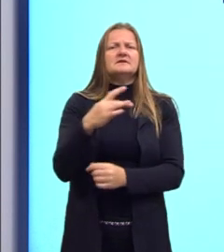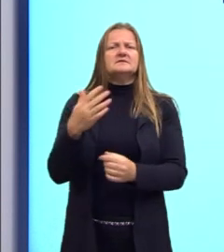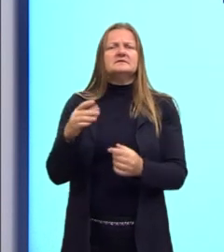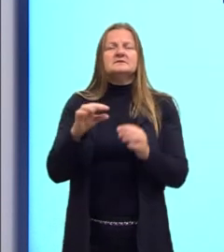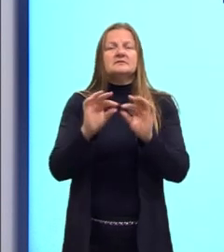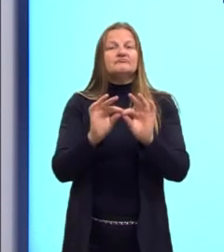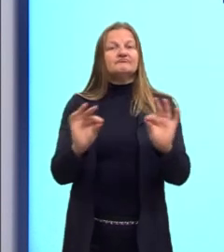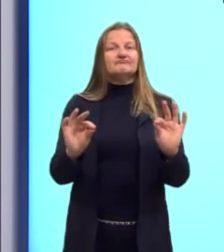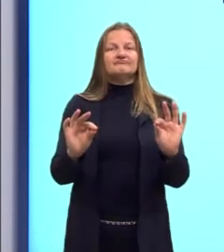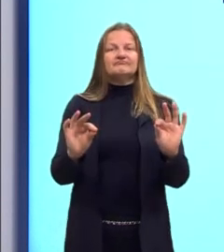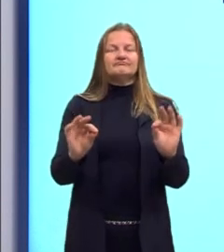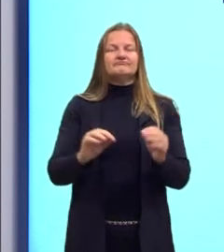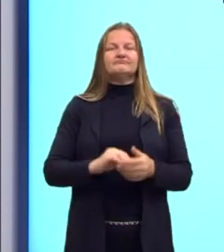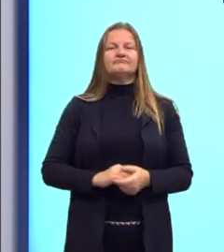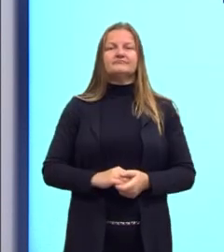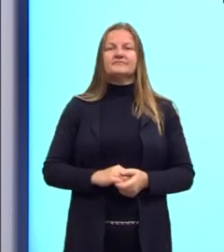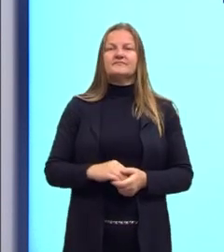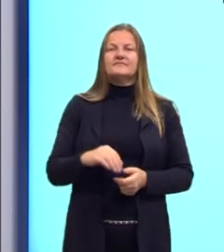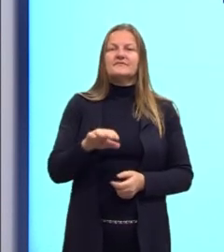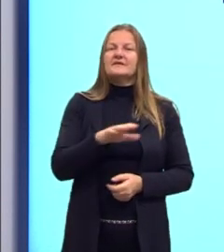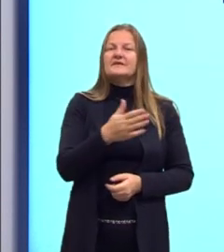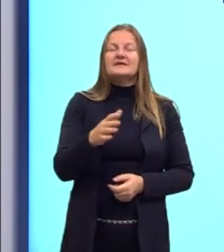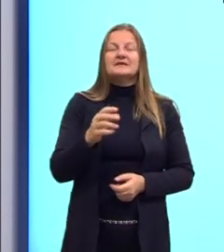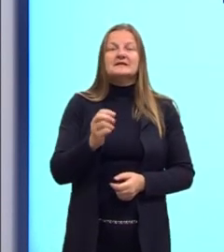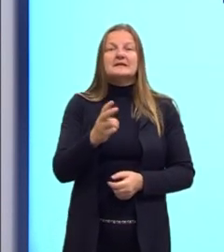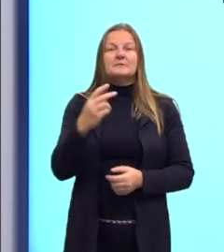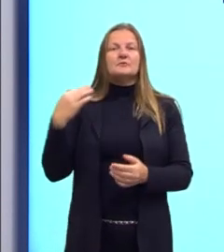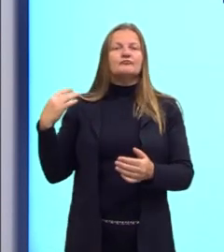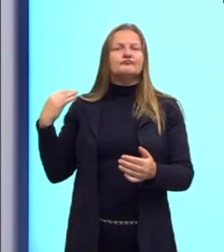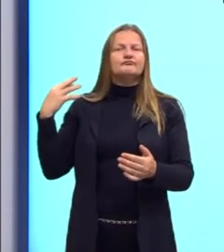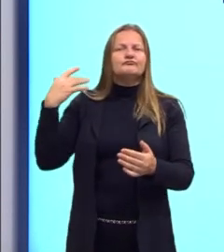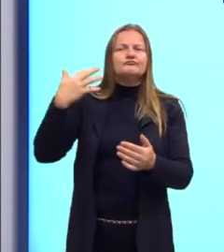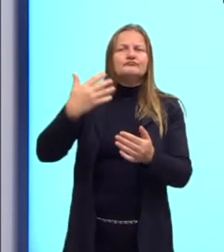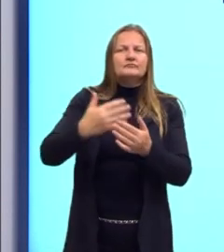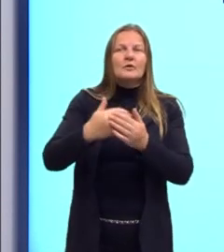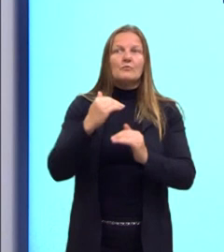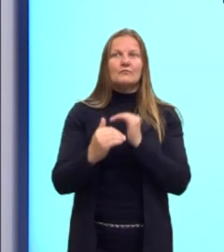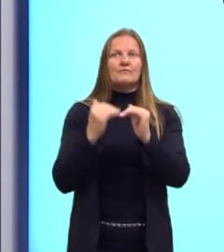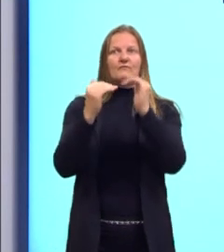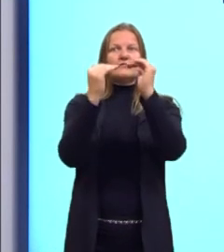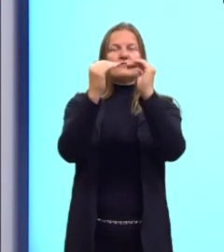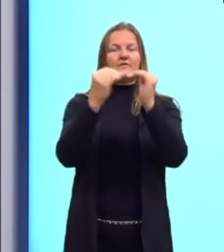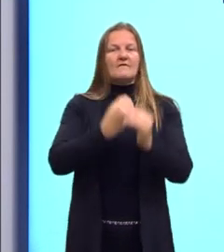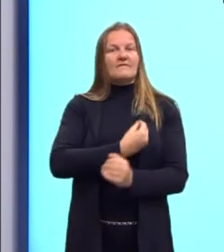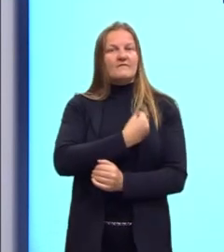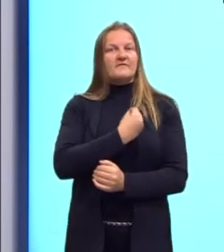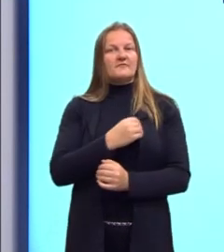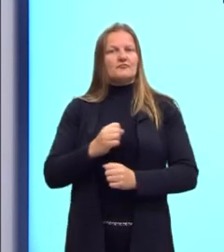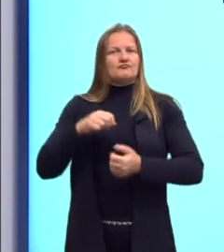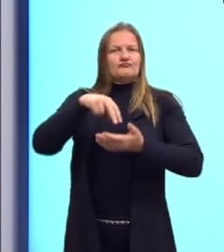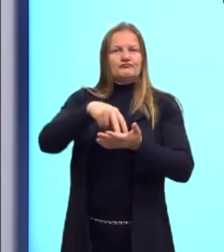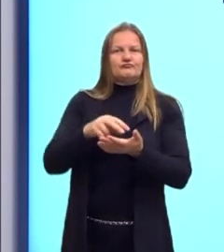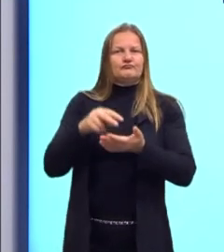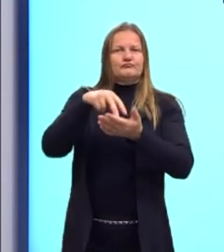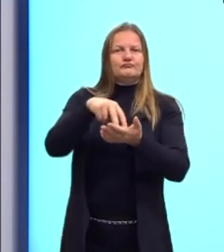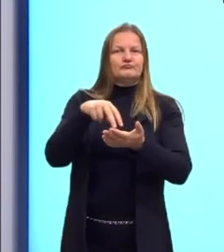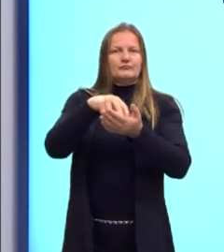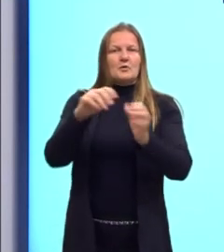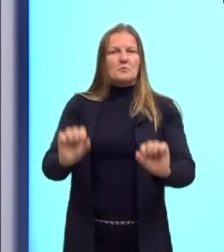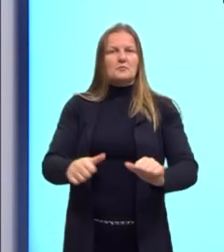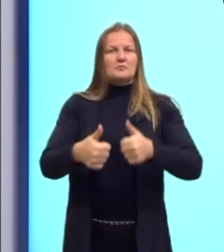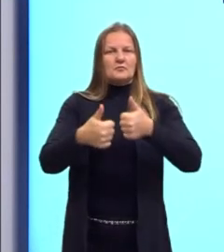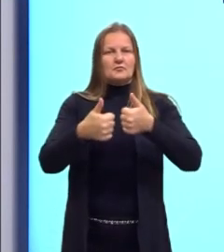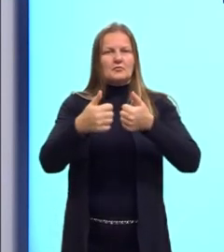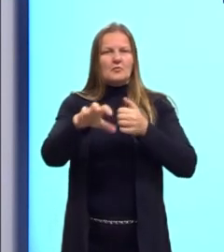simplificação. Nem sempre a evolução quer dizer que tem um ser vivo que vai melhorando, vai